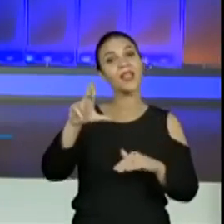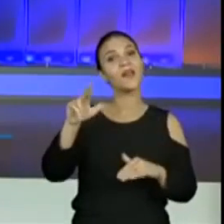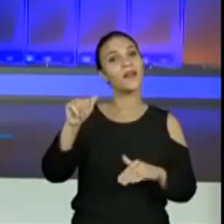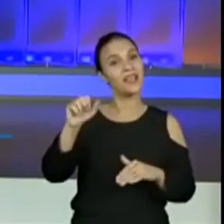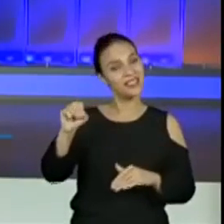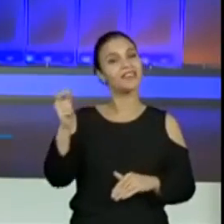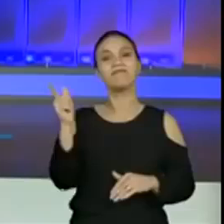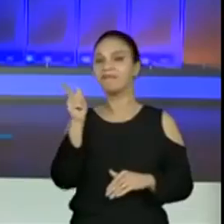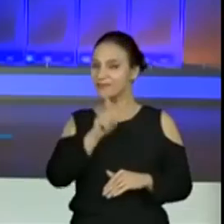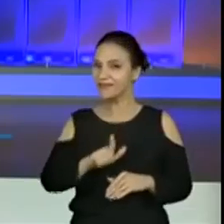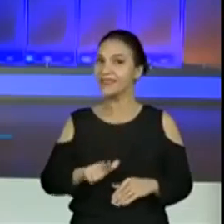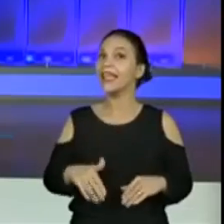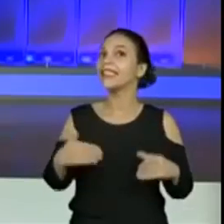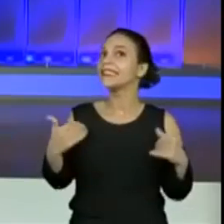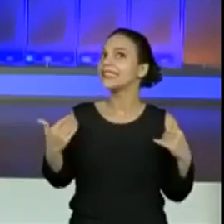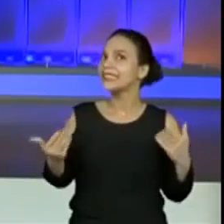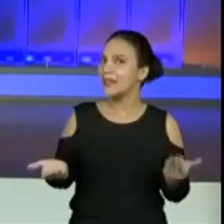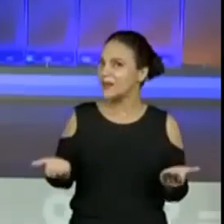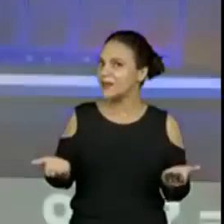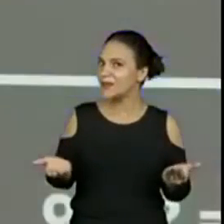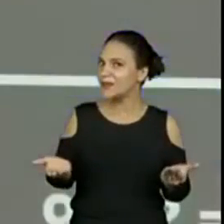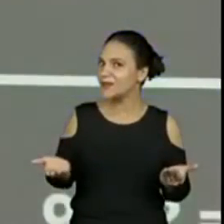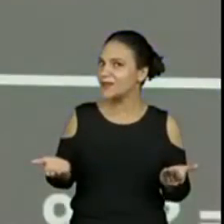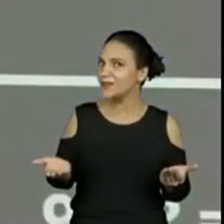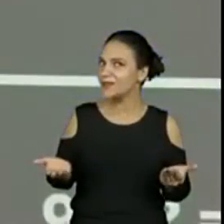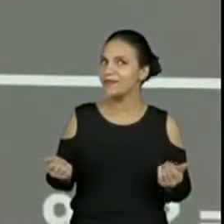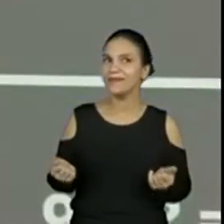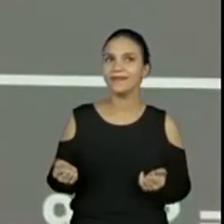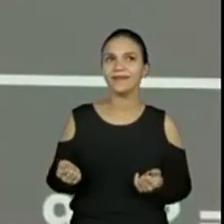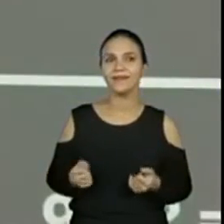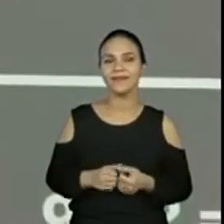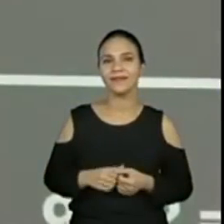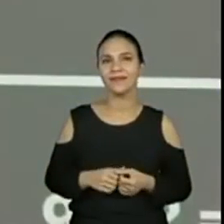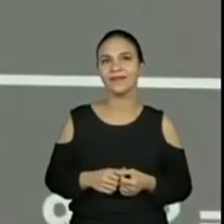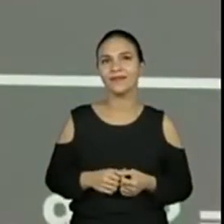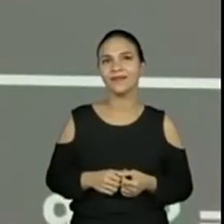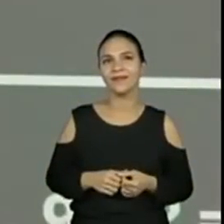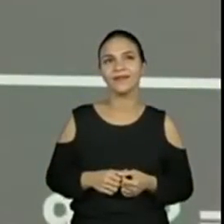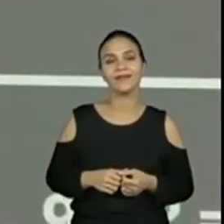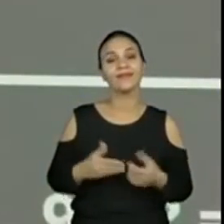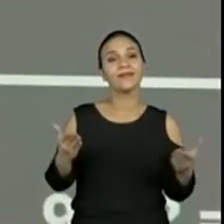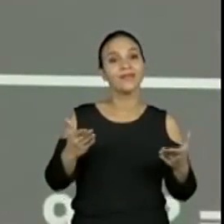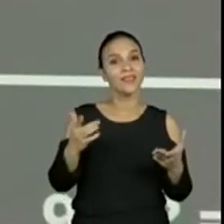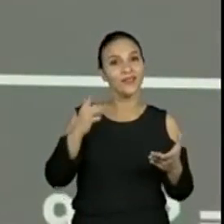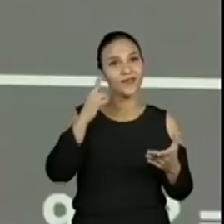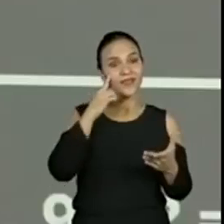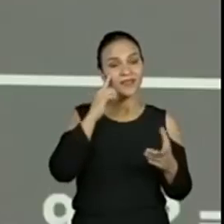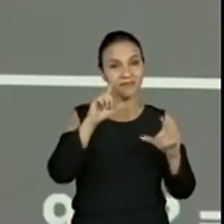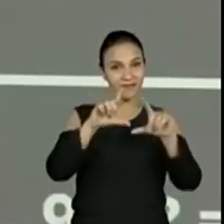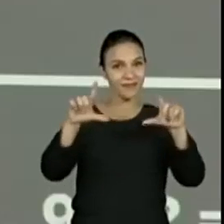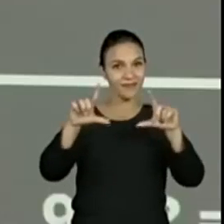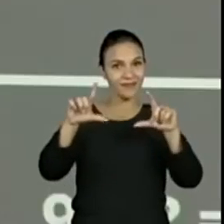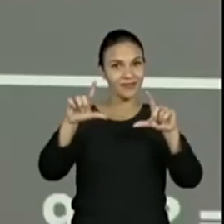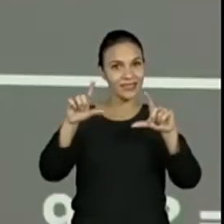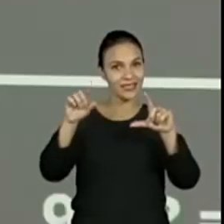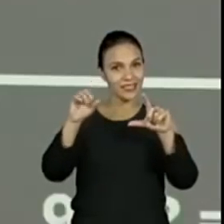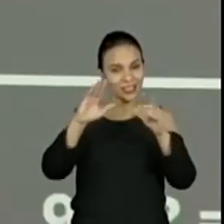mistério. Então, vamos tirar mais uma parte.